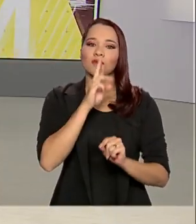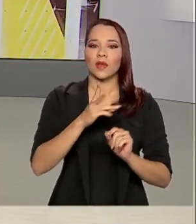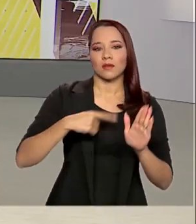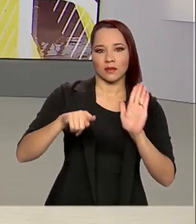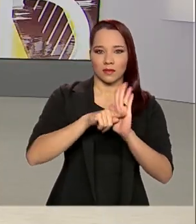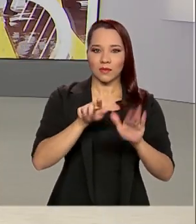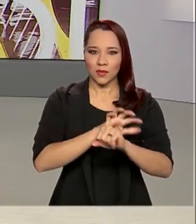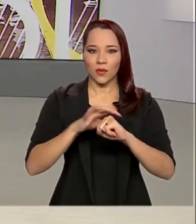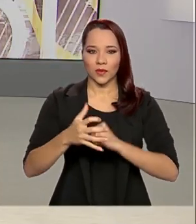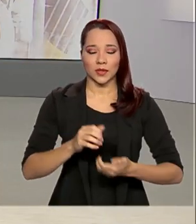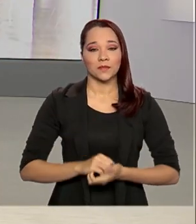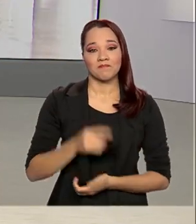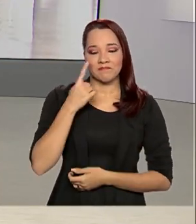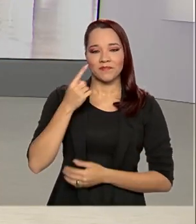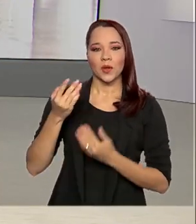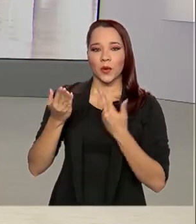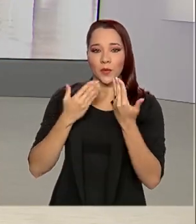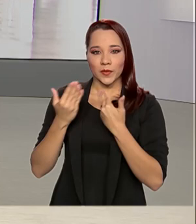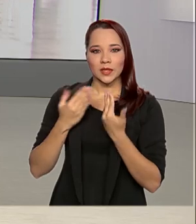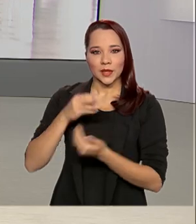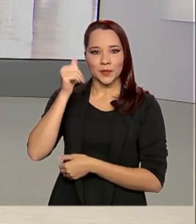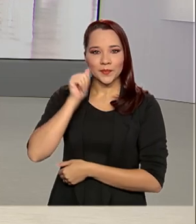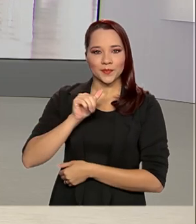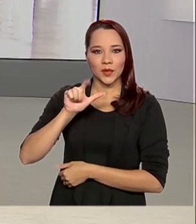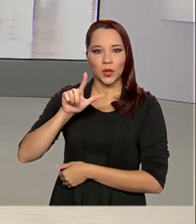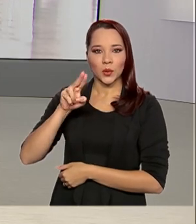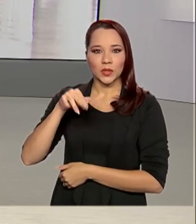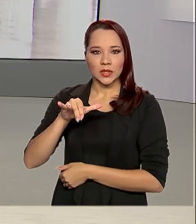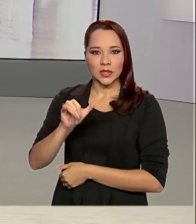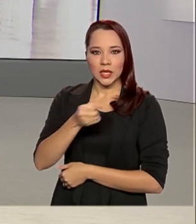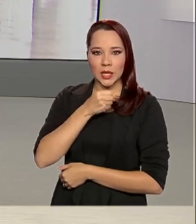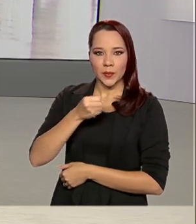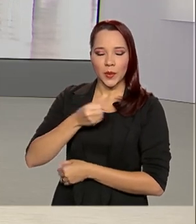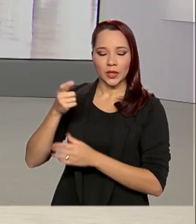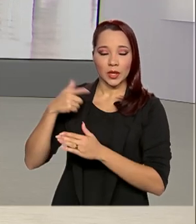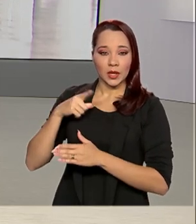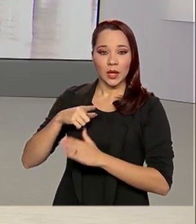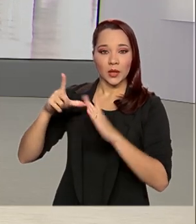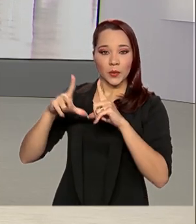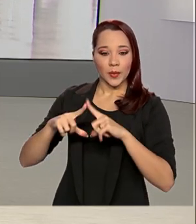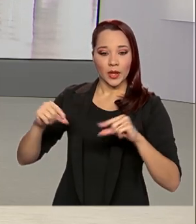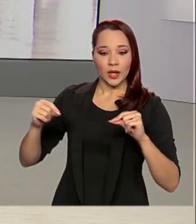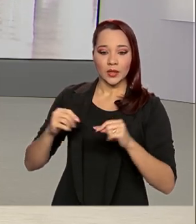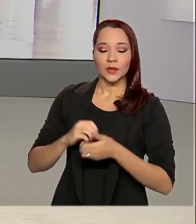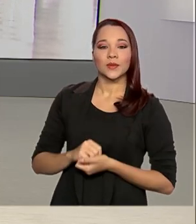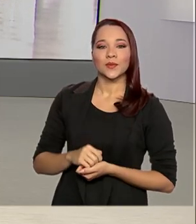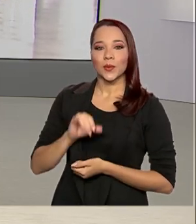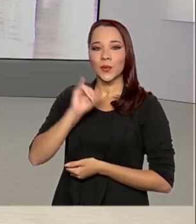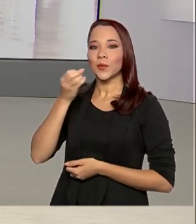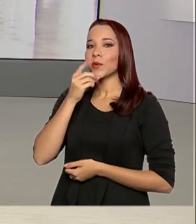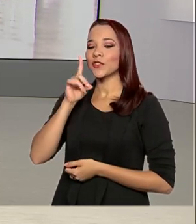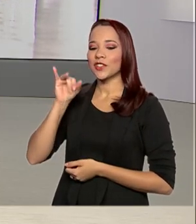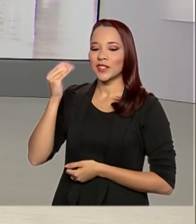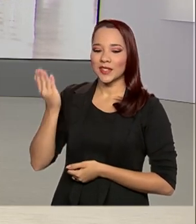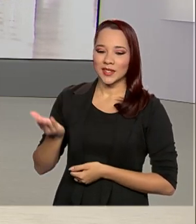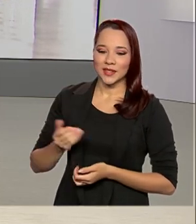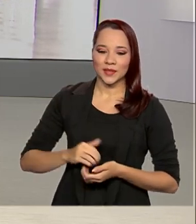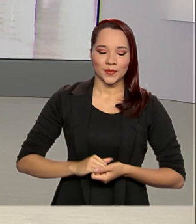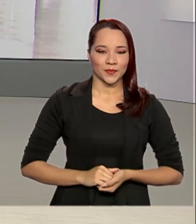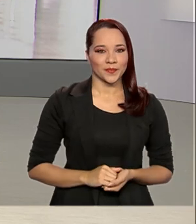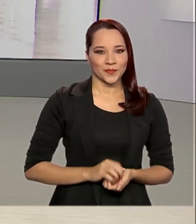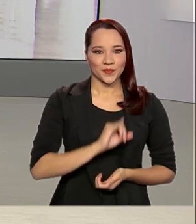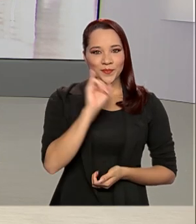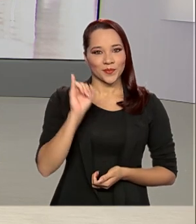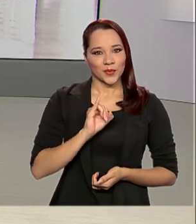-19. Vamos então conversar com a repórter Luciana Colares de Holanda. Ela está lá no Palácio do Planalto. Oi, Lu, bom dia. Oi,